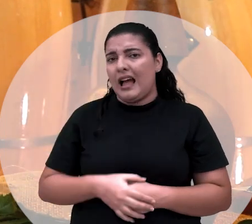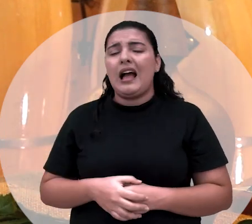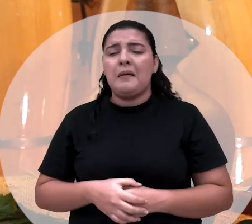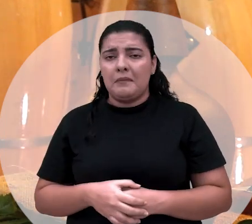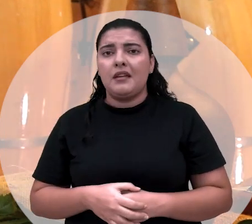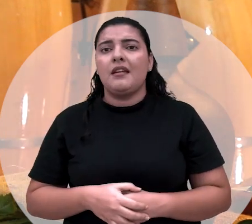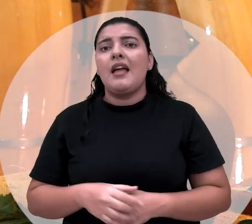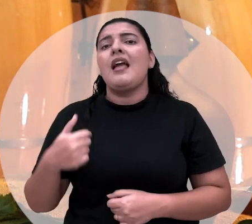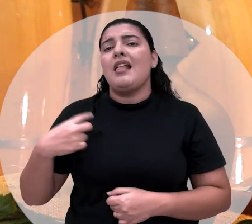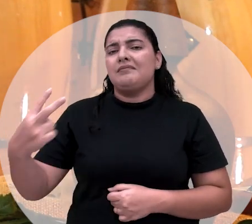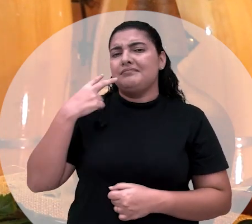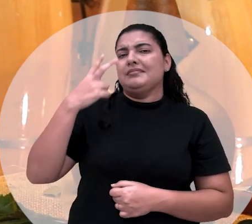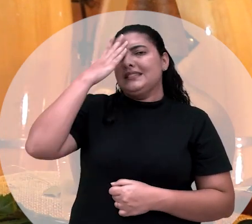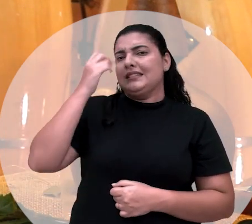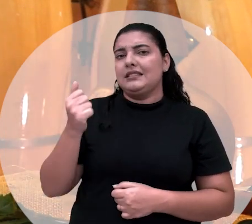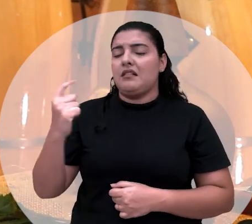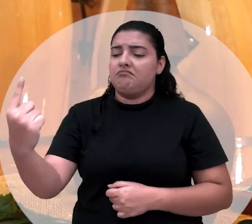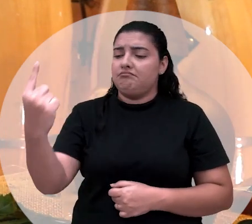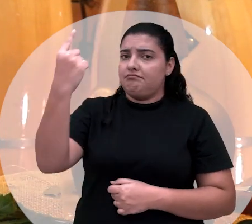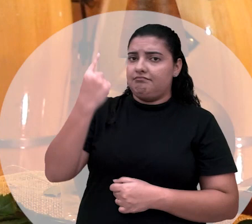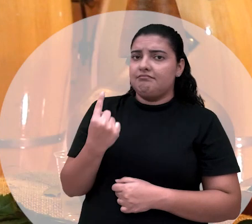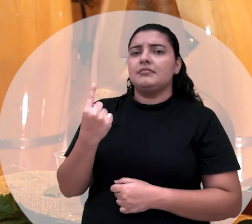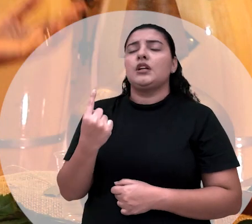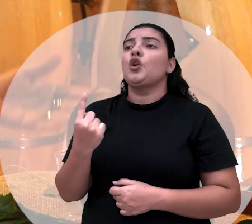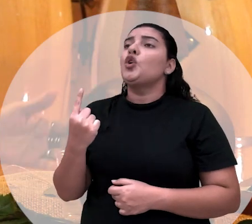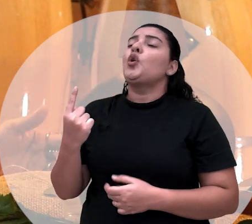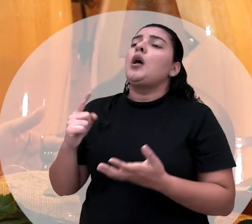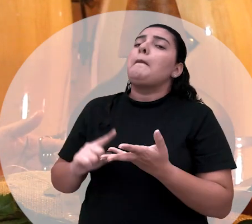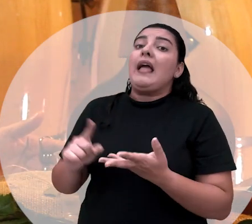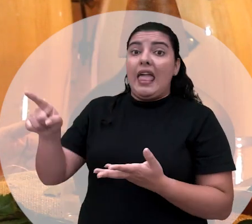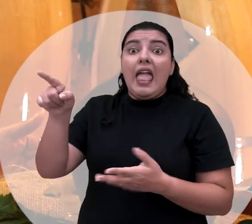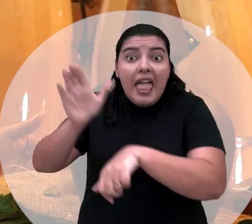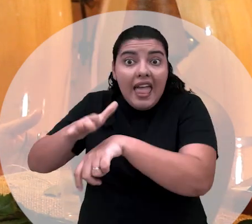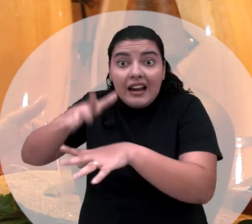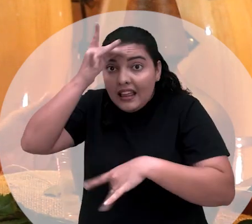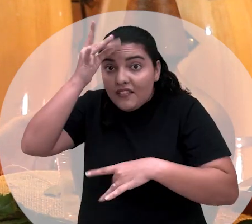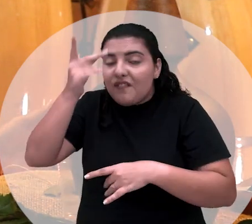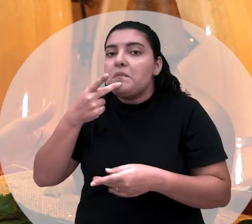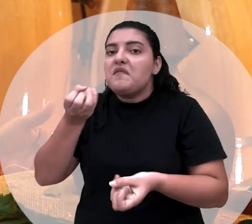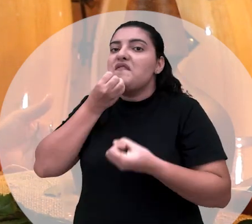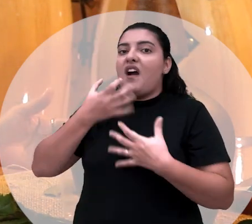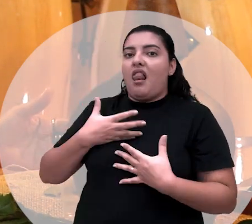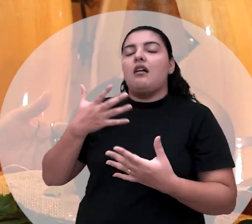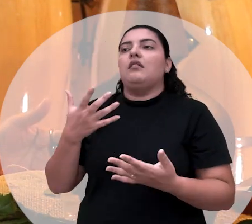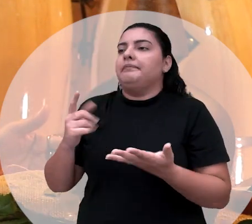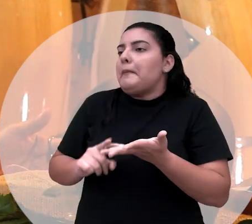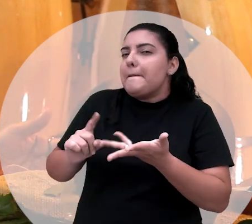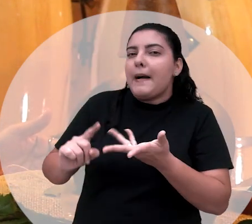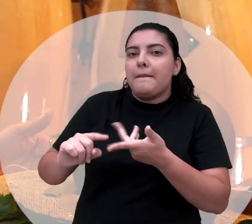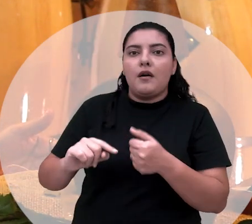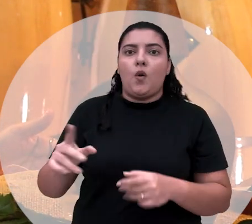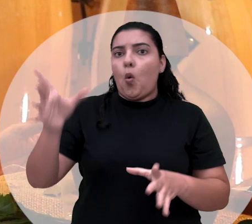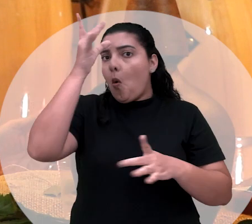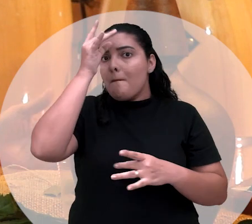Então, ele ia saber do meu problema, ele ia ter que vir até a minha, ele ia dizer, minha filha, você está passando por esse problema. Assim, assim, assim. O médium, ele